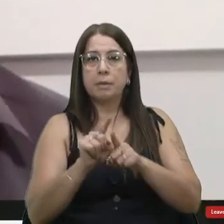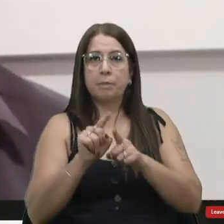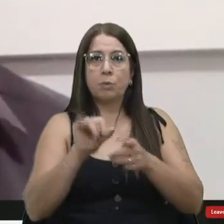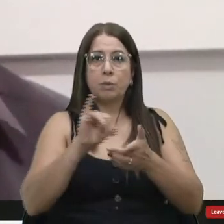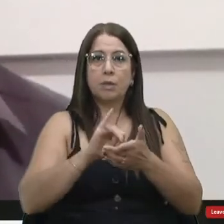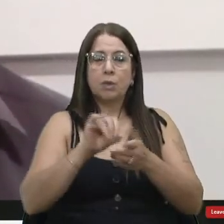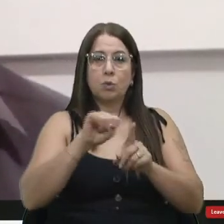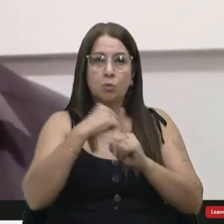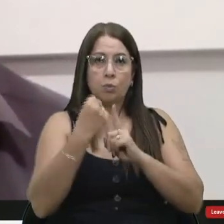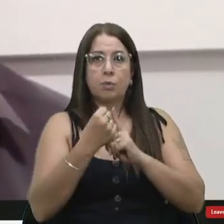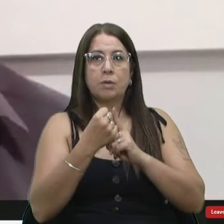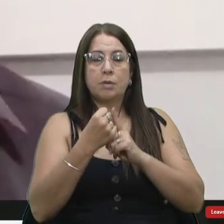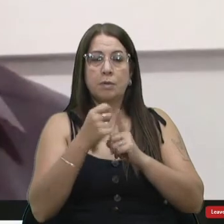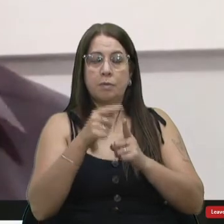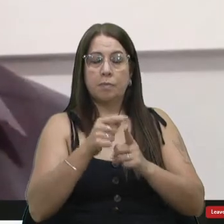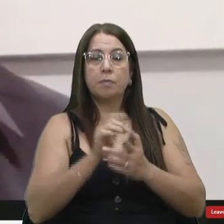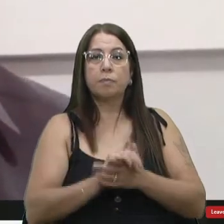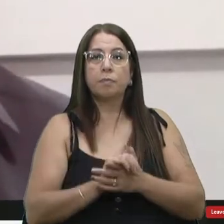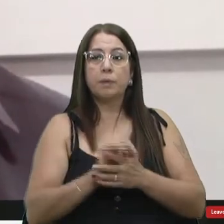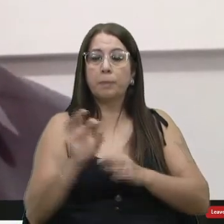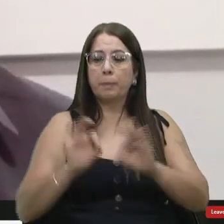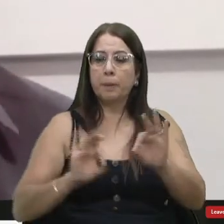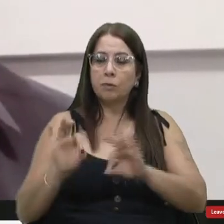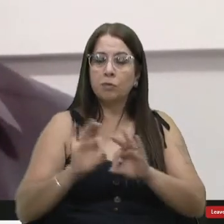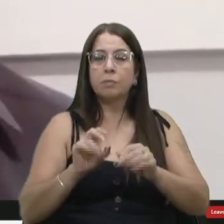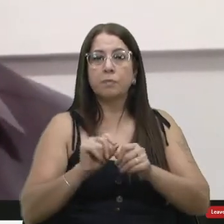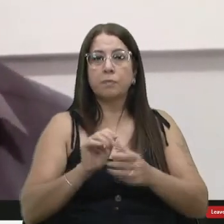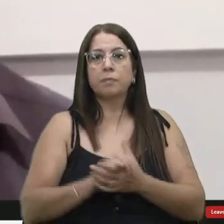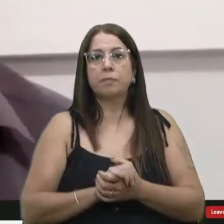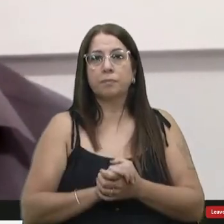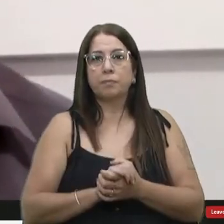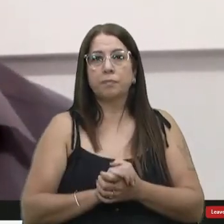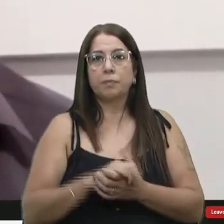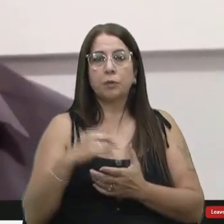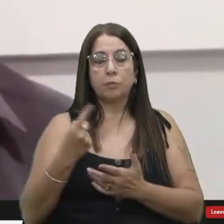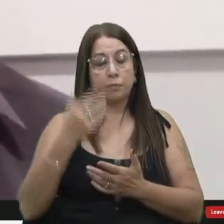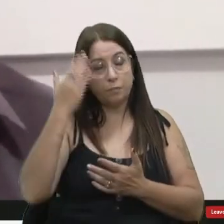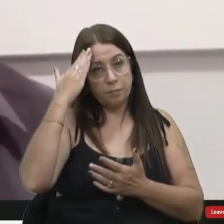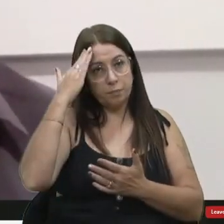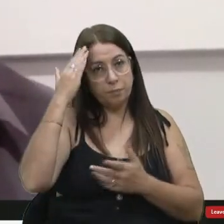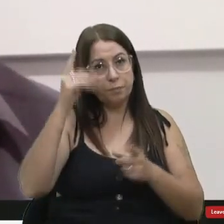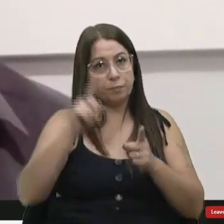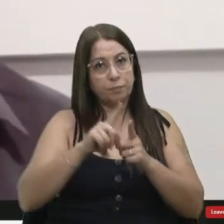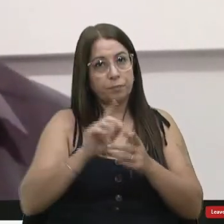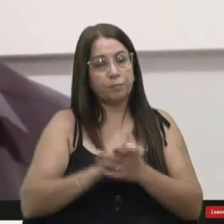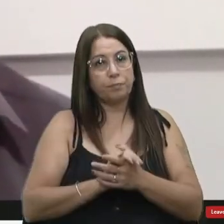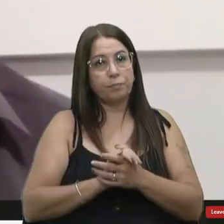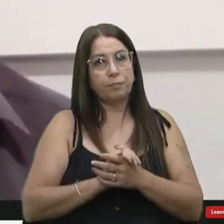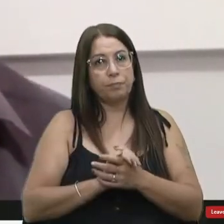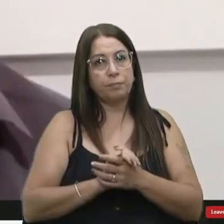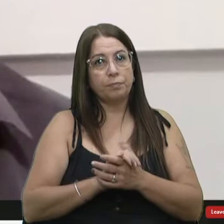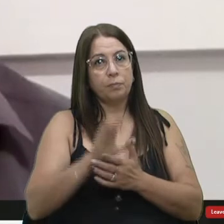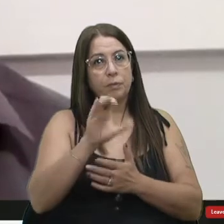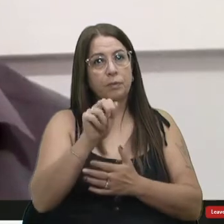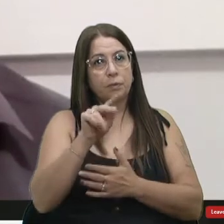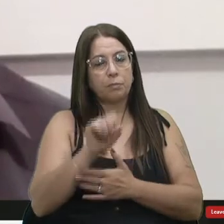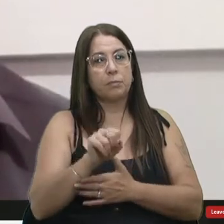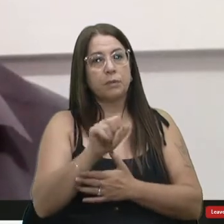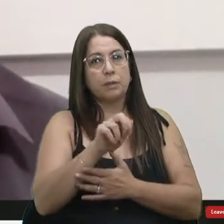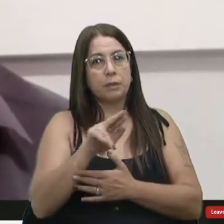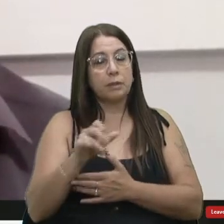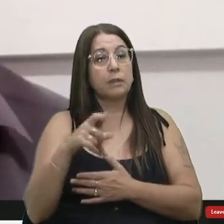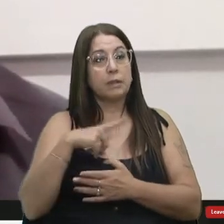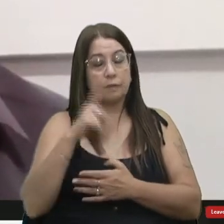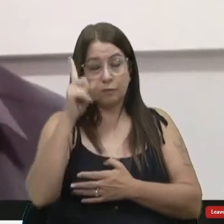social, que ali foi planejado pra fazer isso. A gente sabe também o Campos da Serra. Teve algumas